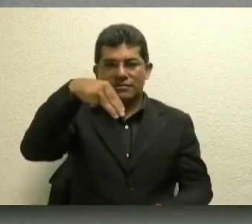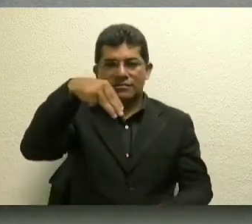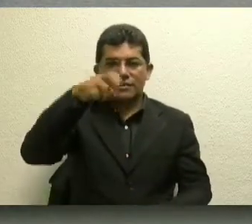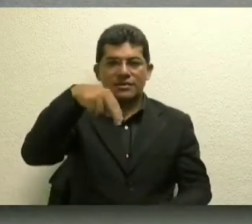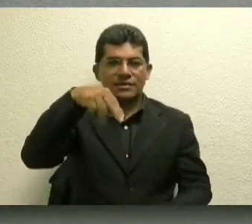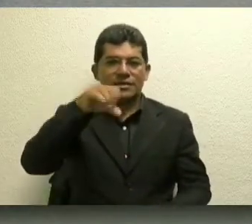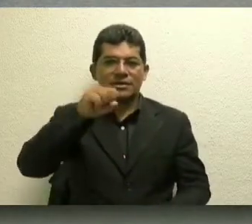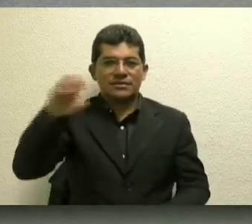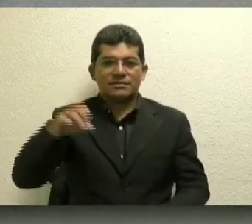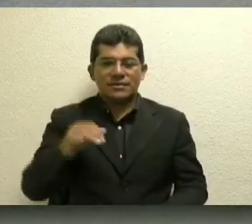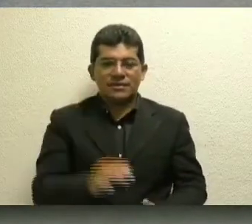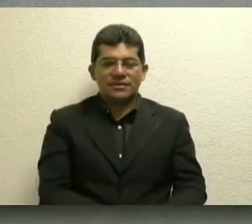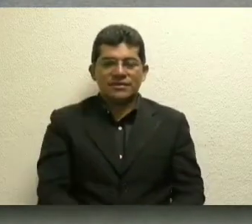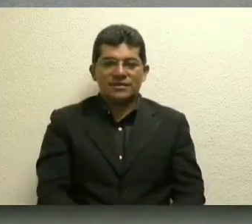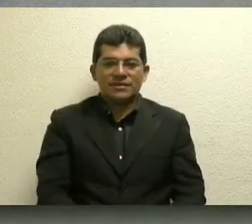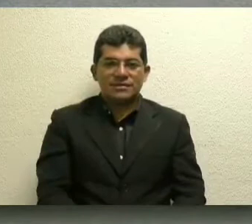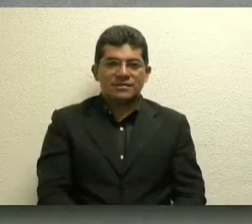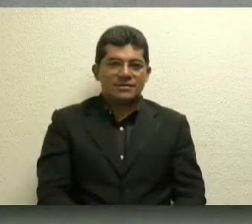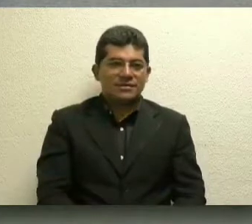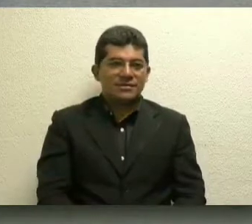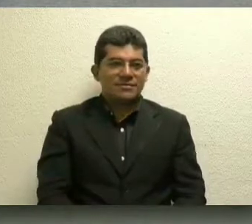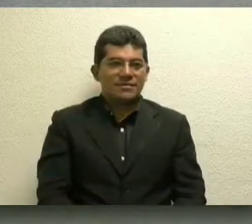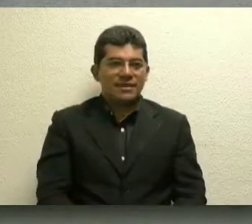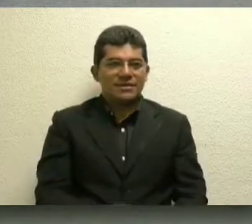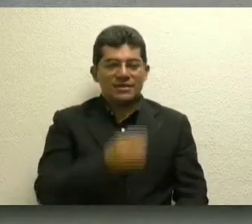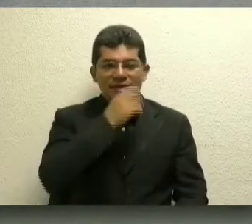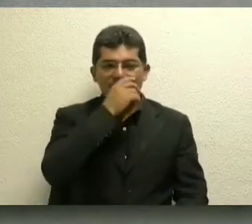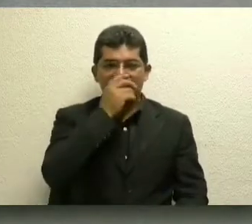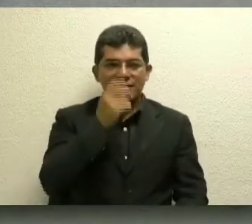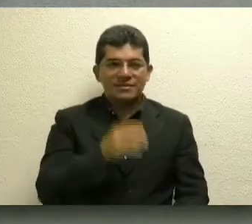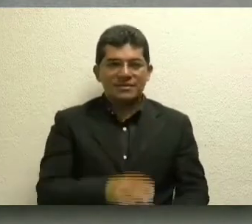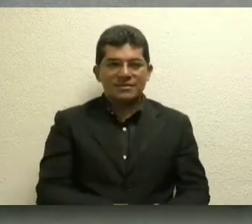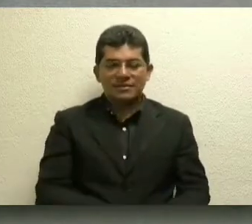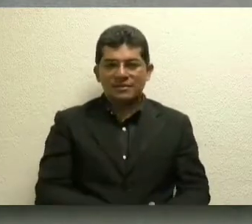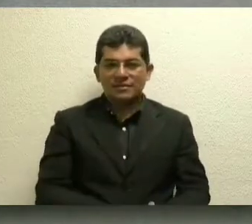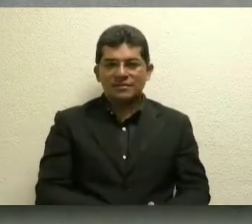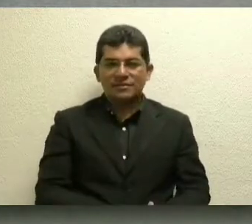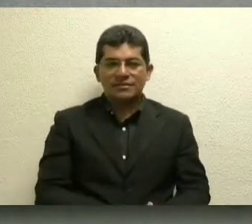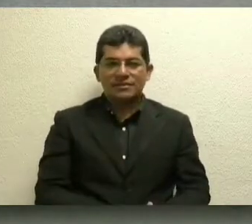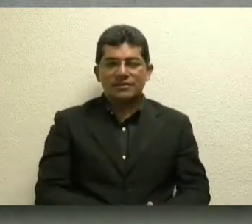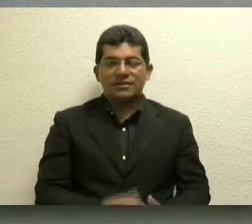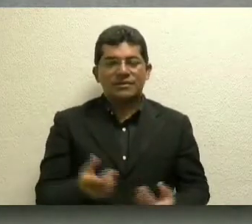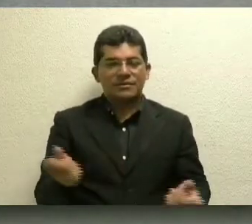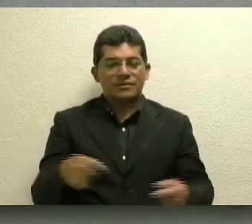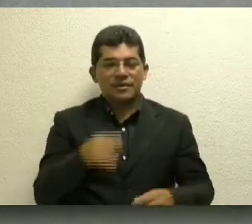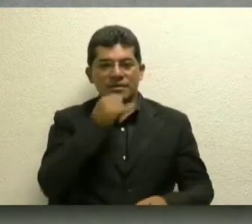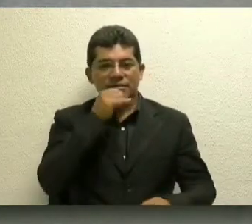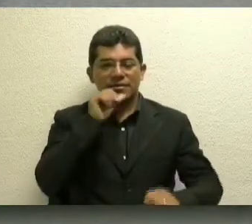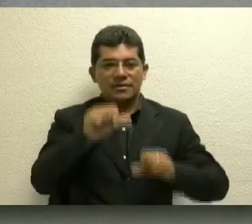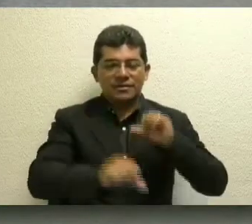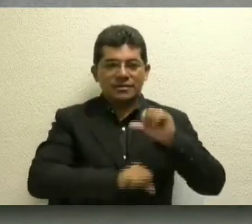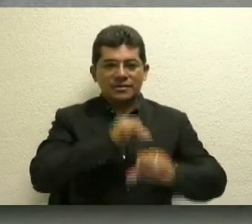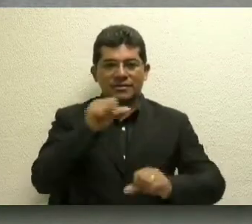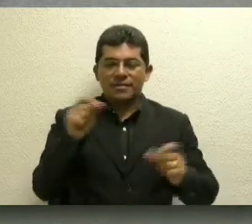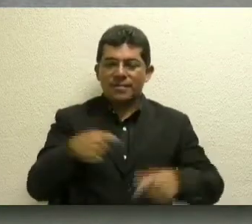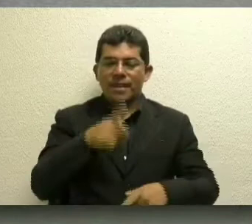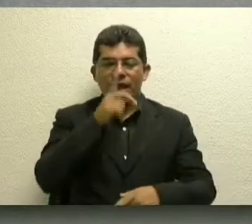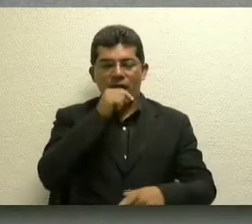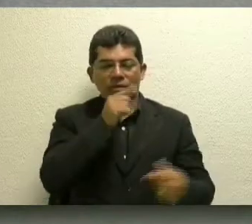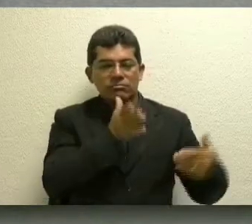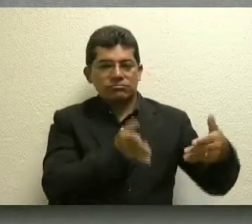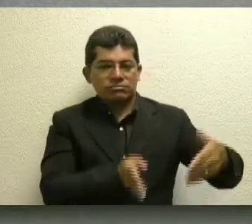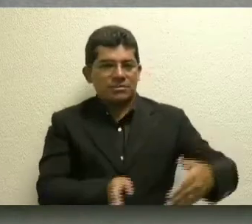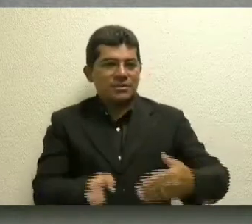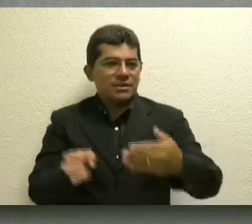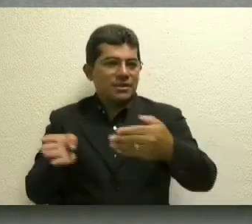interplanetária. O que acontece na nossa atmosfera é reciclado e trocado aqui. Então, a água que corre nas